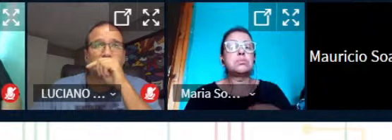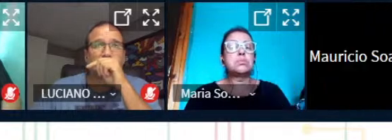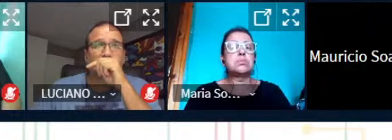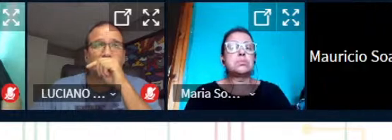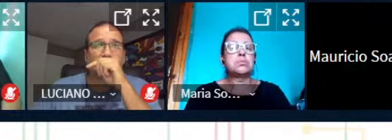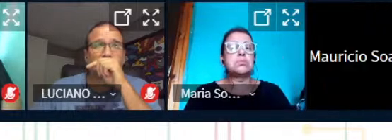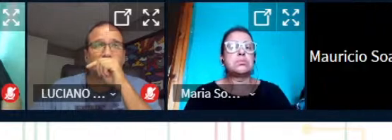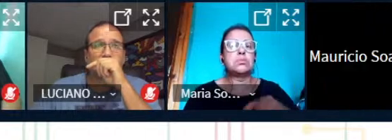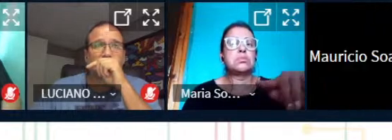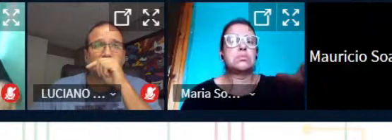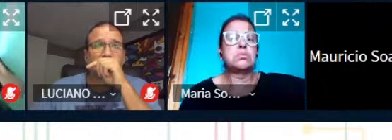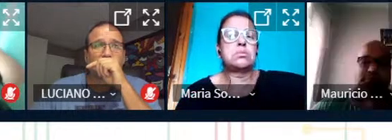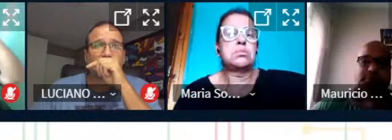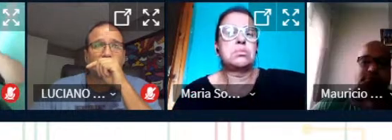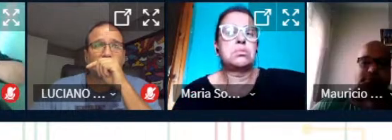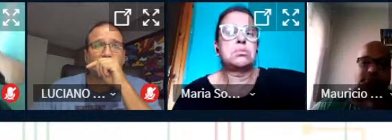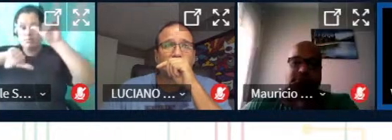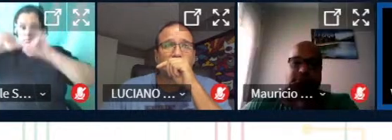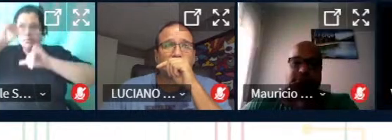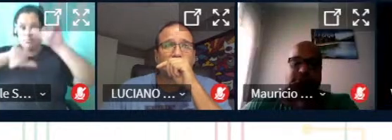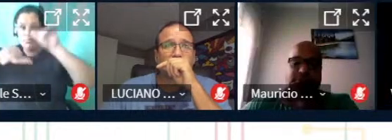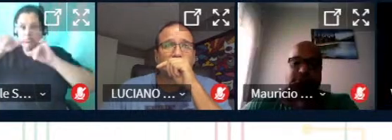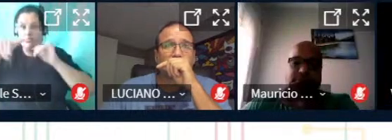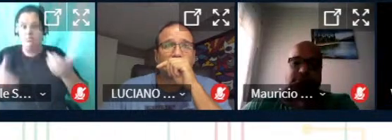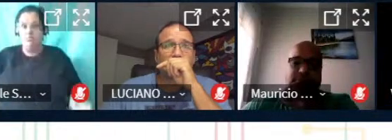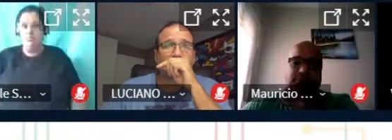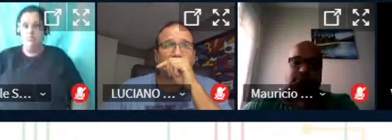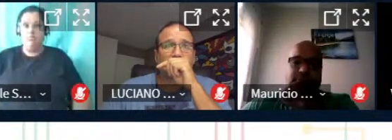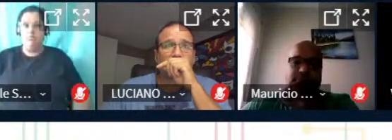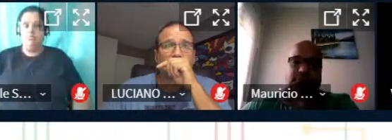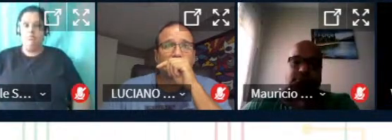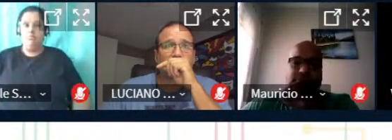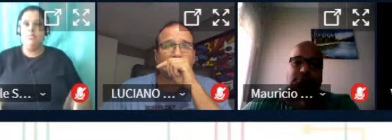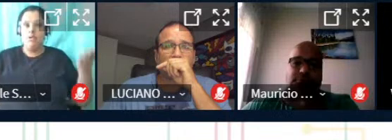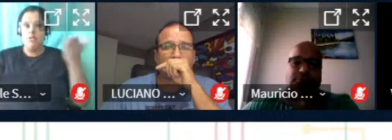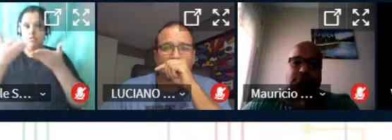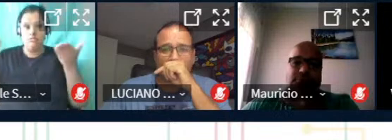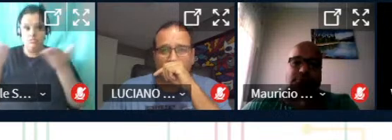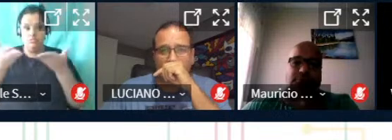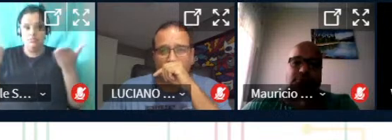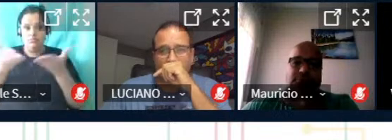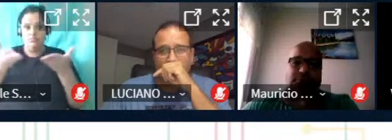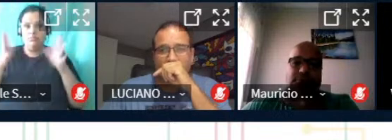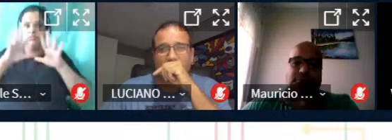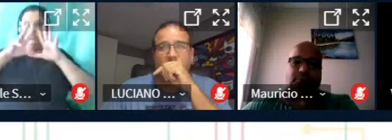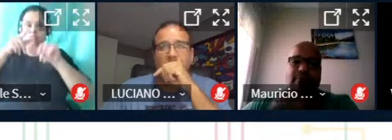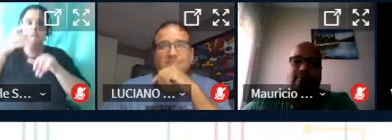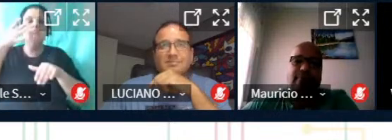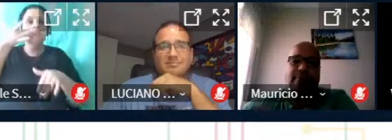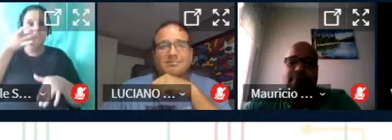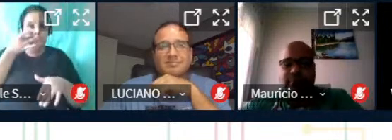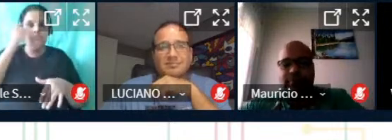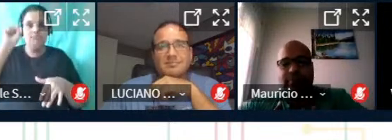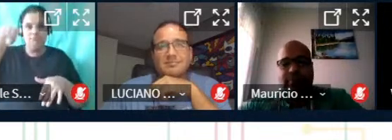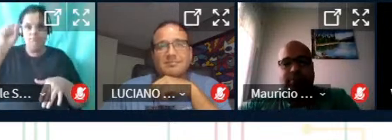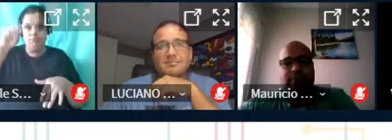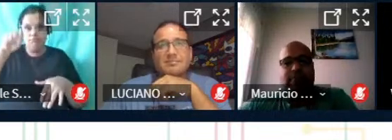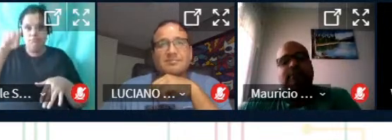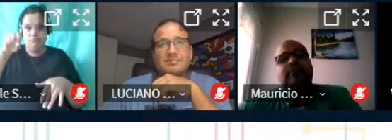Michels Agora estamos todos todos presentes perfeito